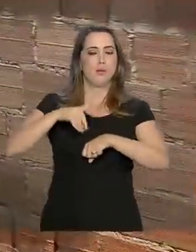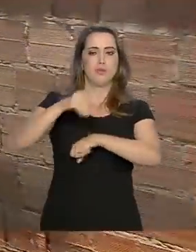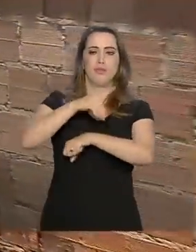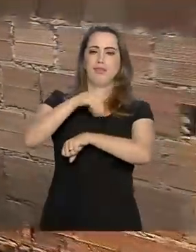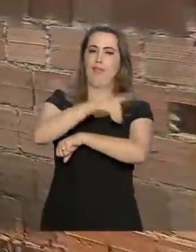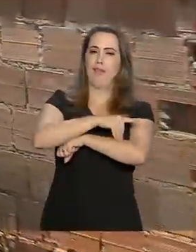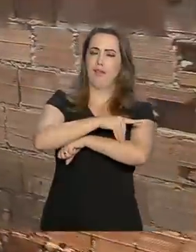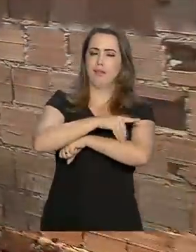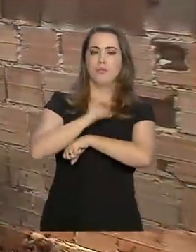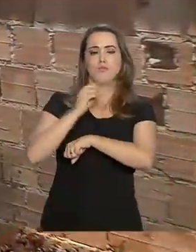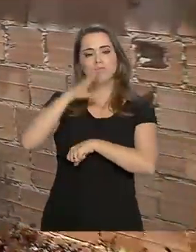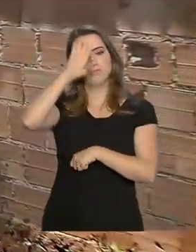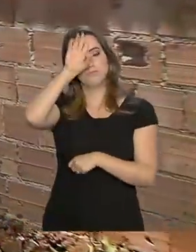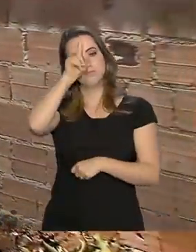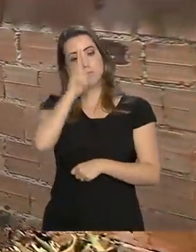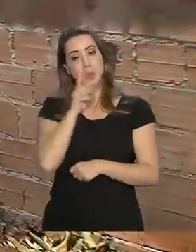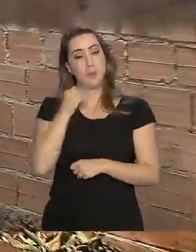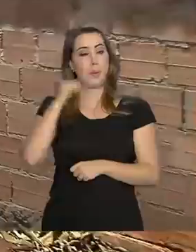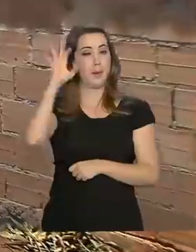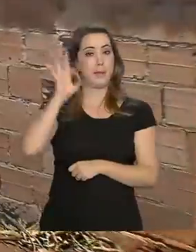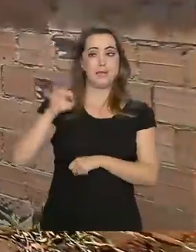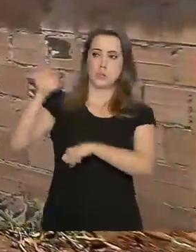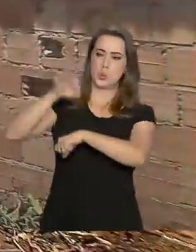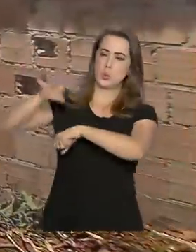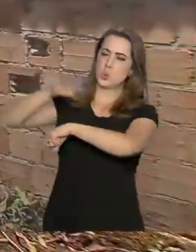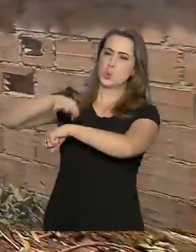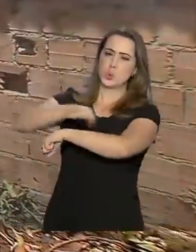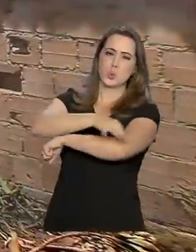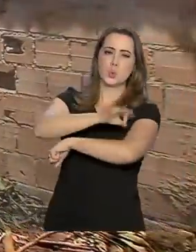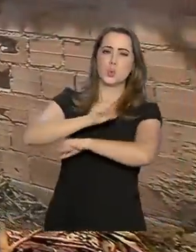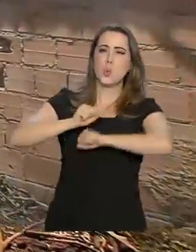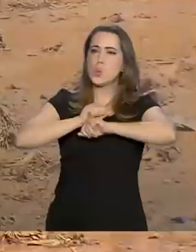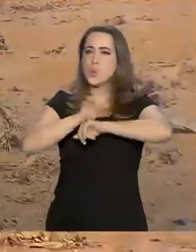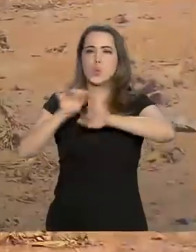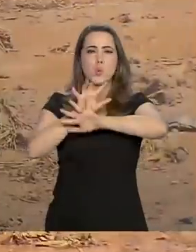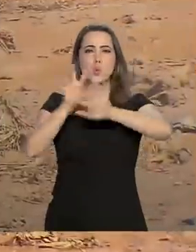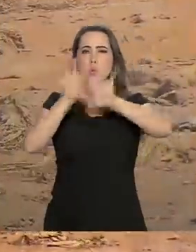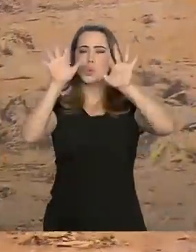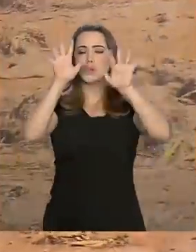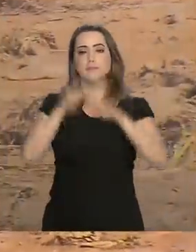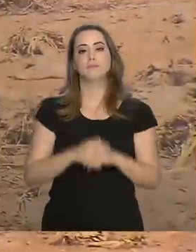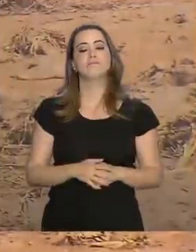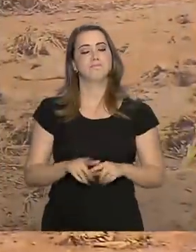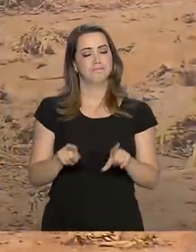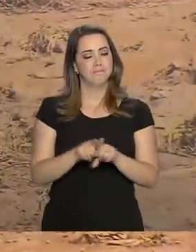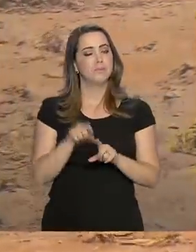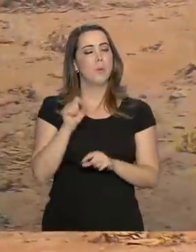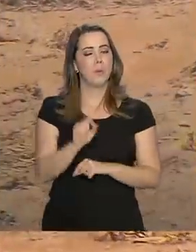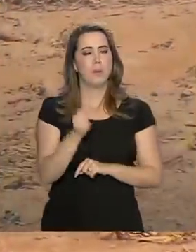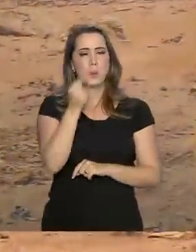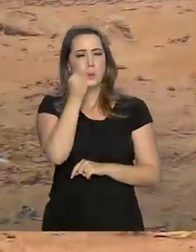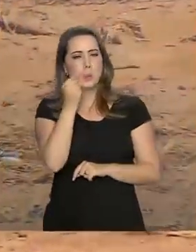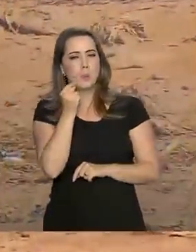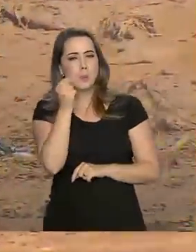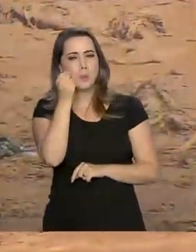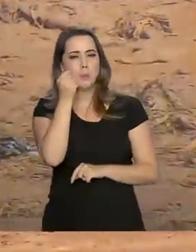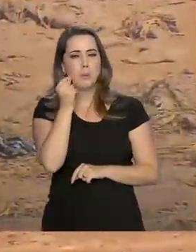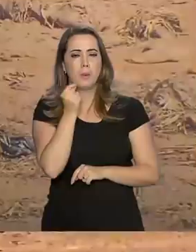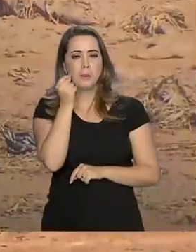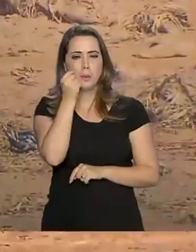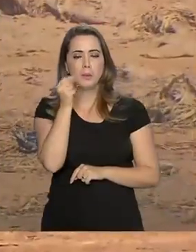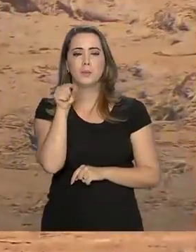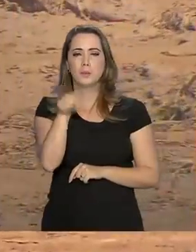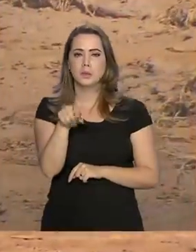amarela, devido ao aumento da quantidade de mosquitos. Um surto de leptospirose também não está descartado. Outro